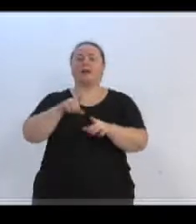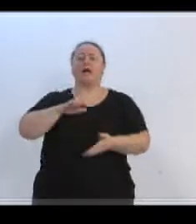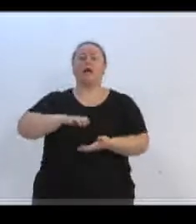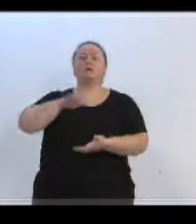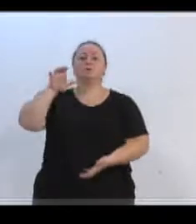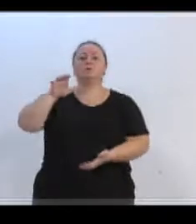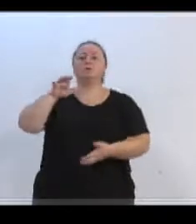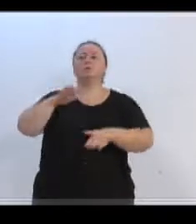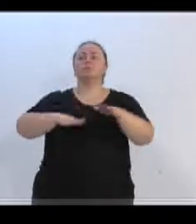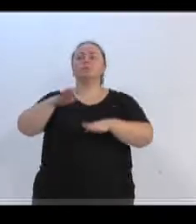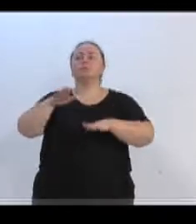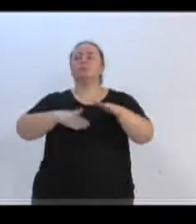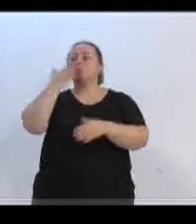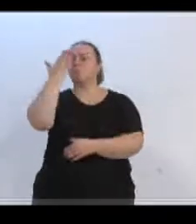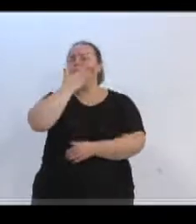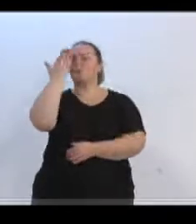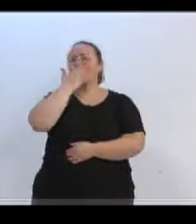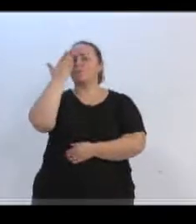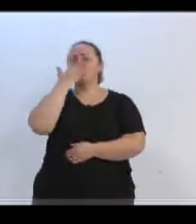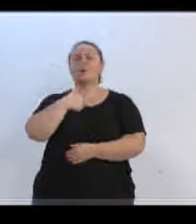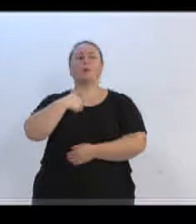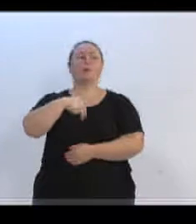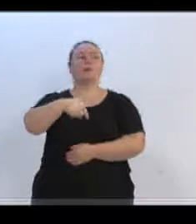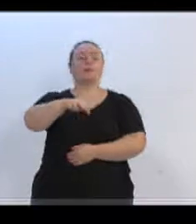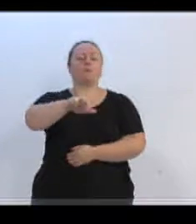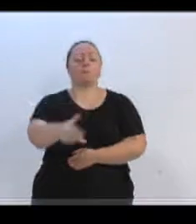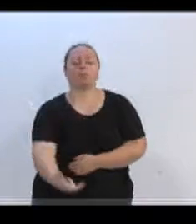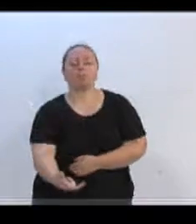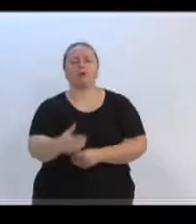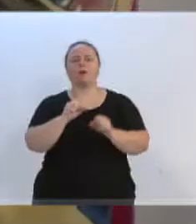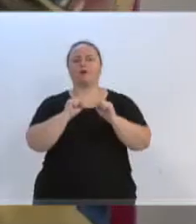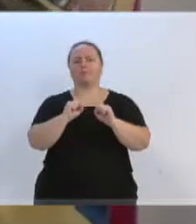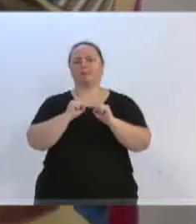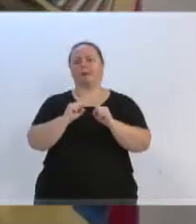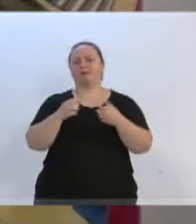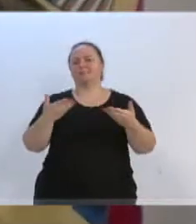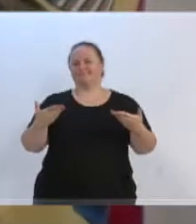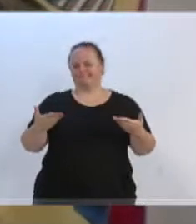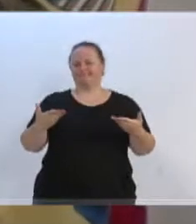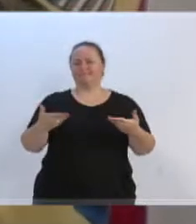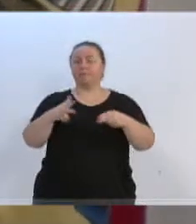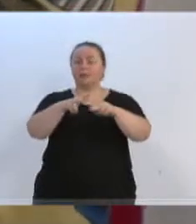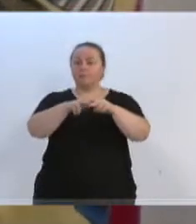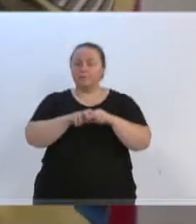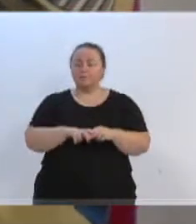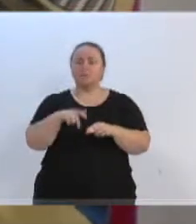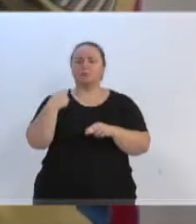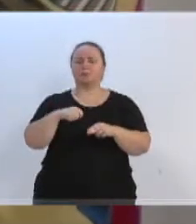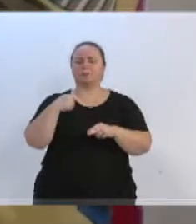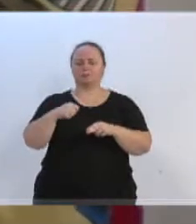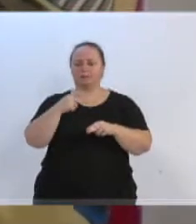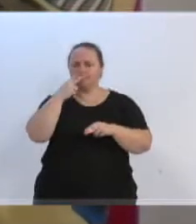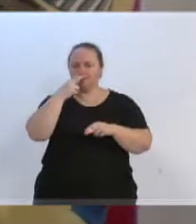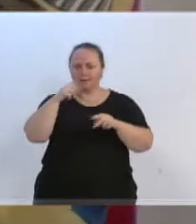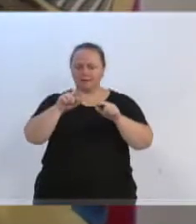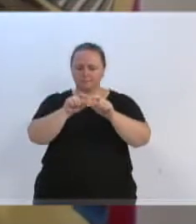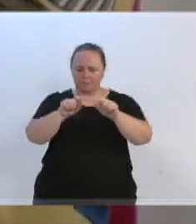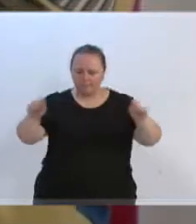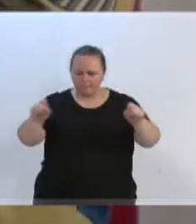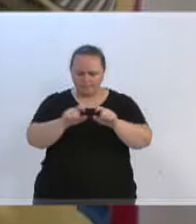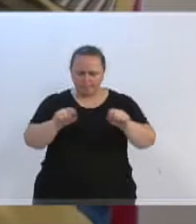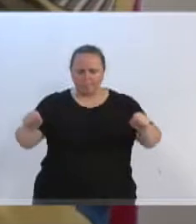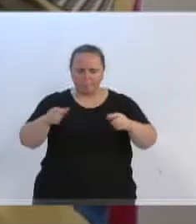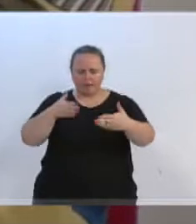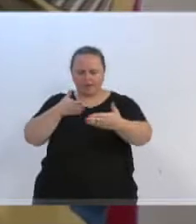noite, olha lá, só tem aquela placa dizendo que está interditada. Talvez teria que se fazer um reforço com corrente ou coisa parecida nas duas